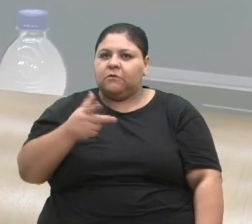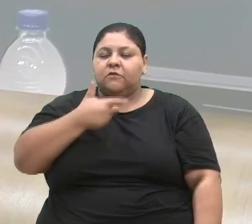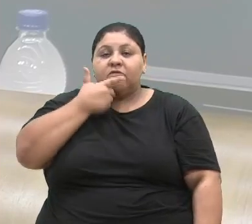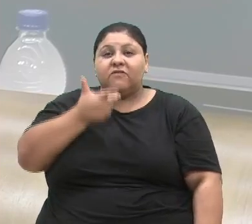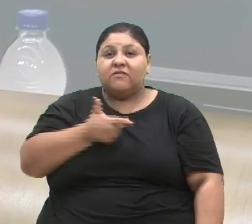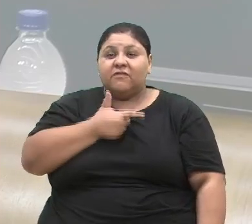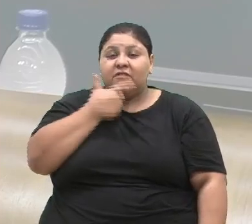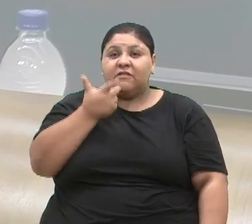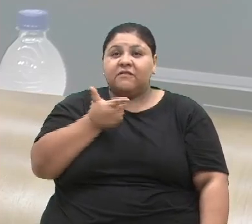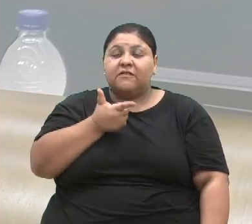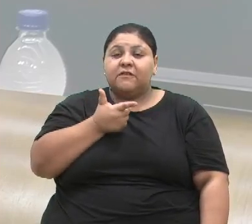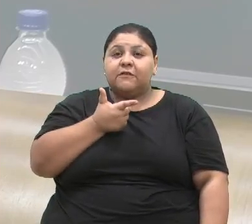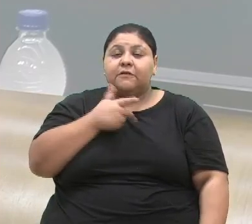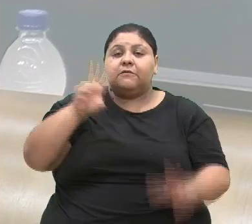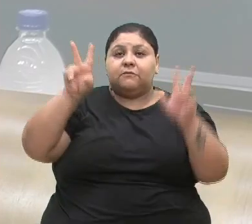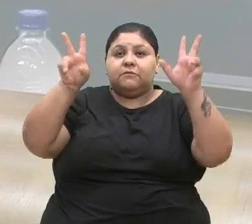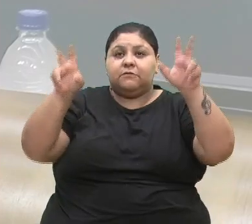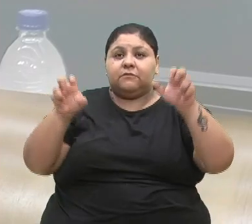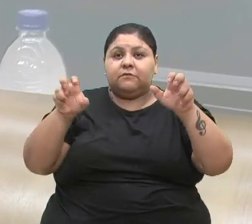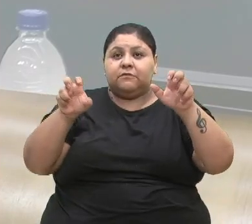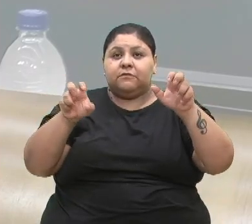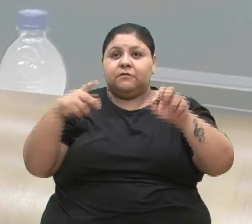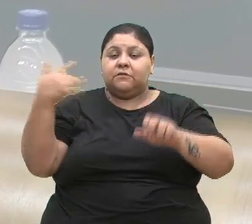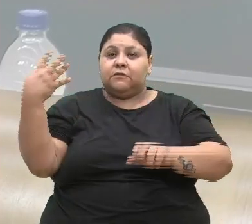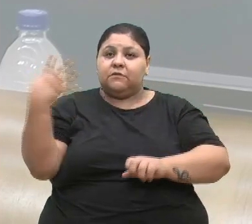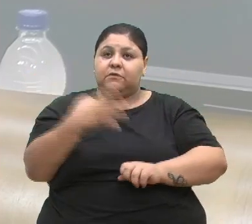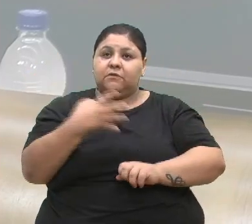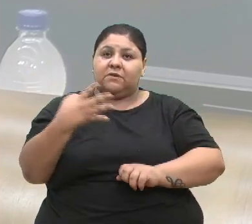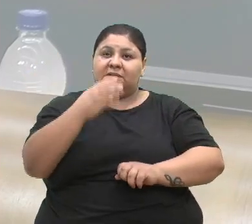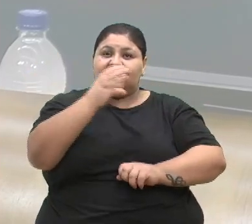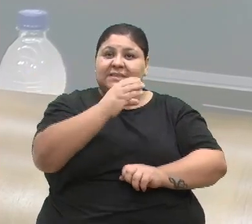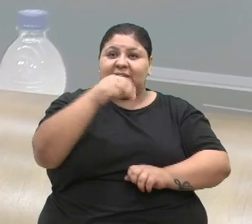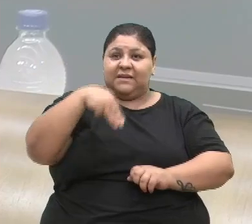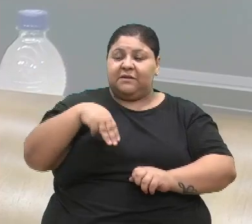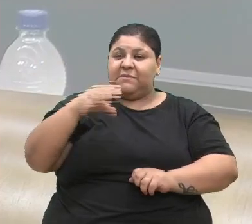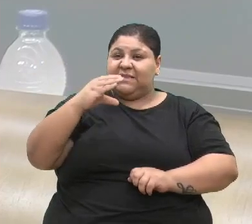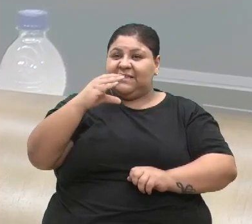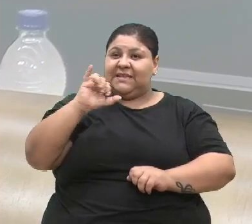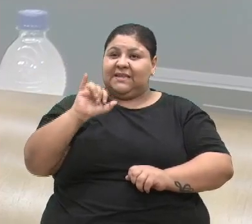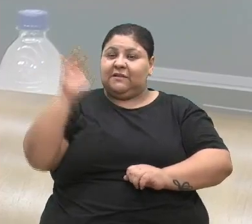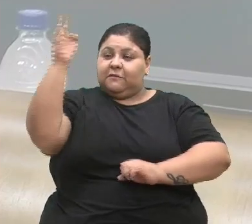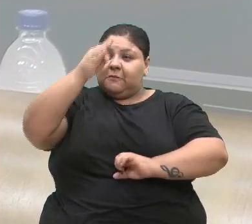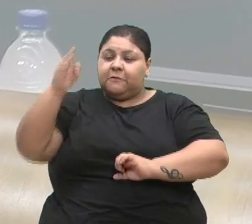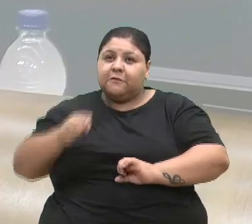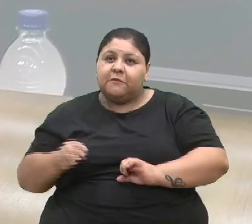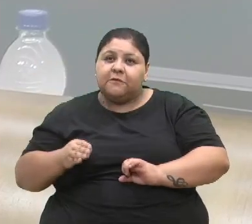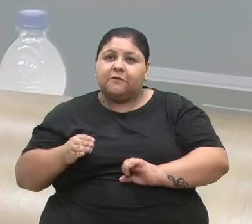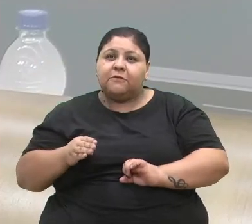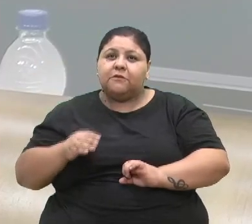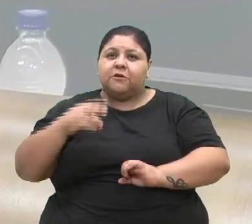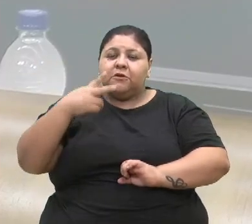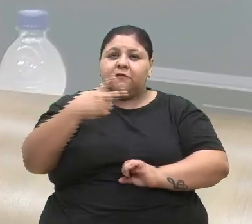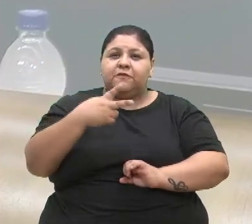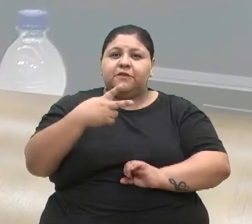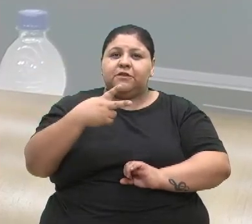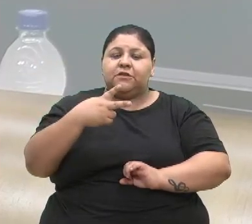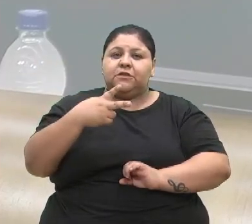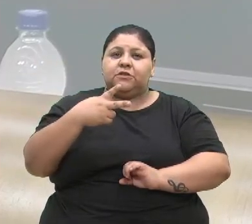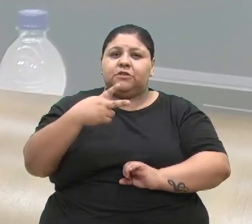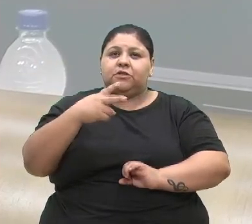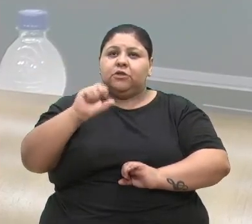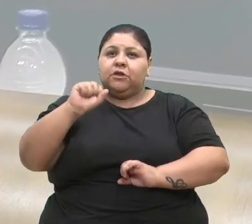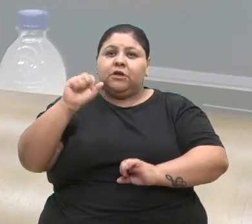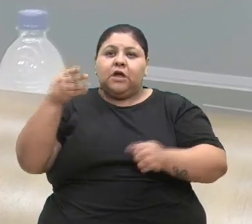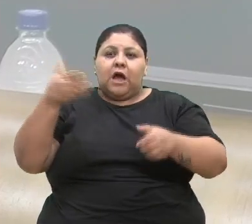palavra e irá abordar sobre a 4ª CMCI Brasil, que acontecerá nos dias 28, 29 e 30 de abril no Sky Samuar Hotel,